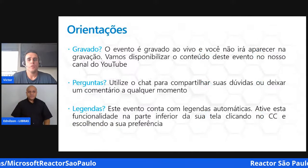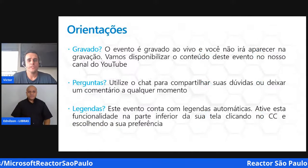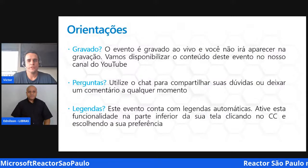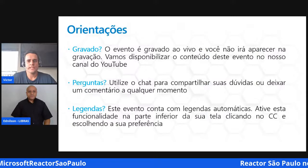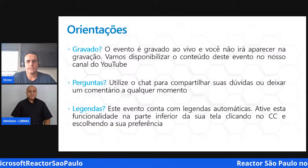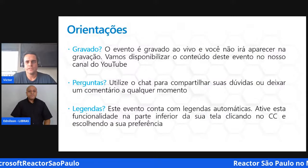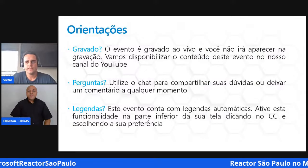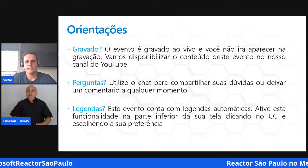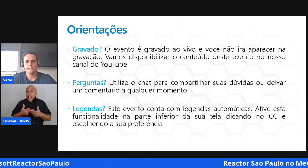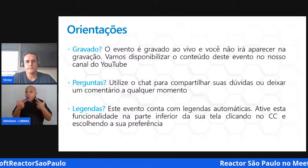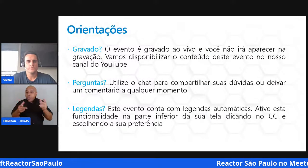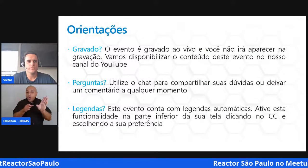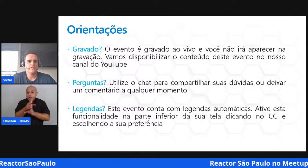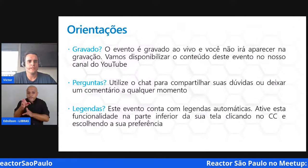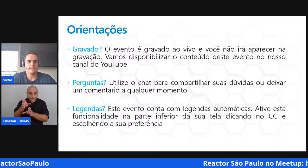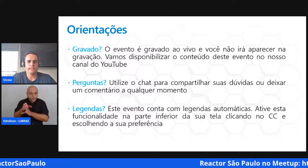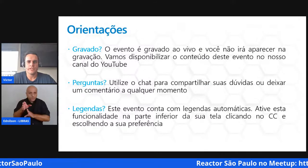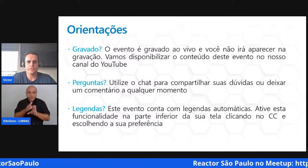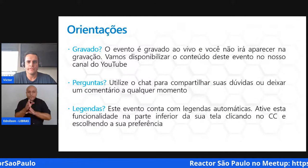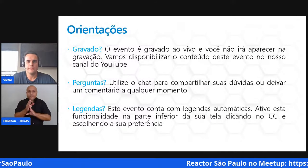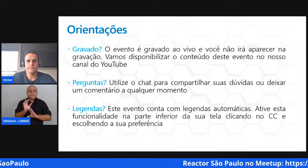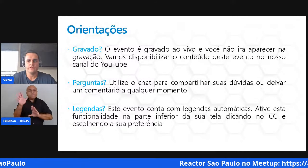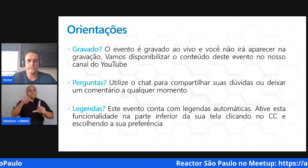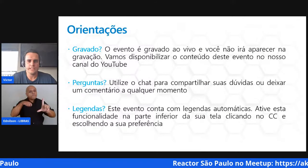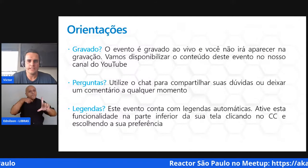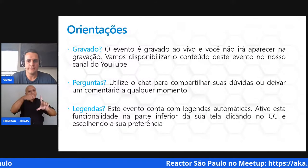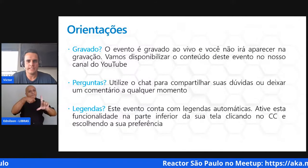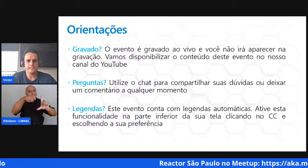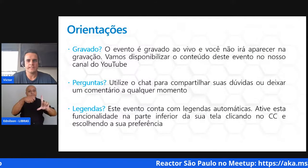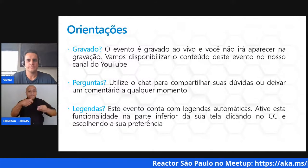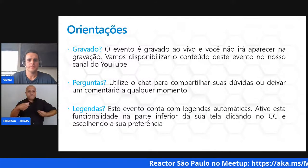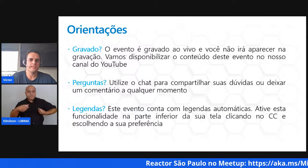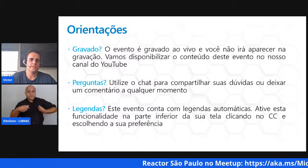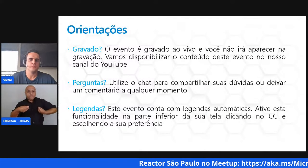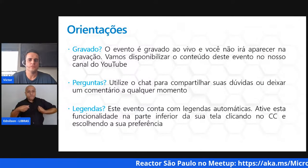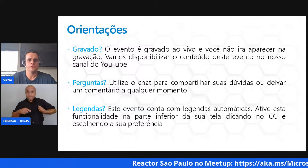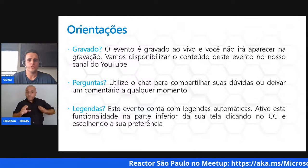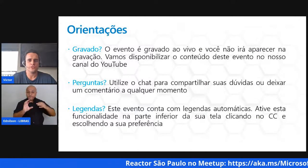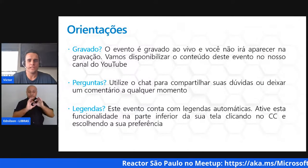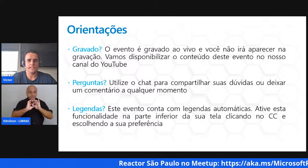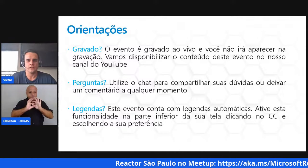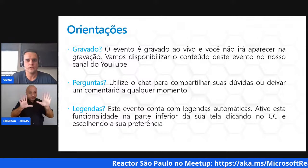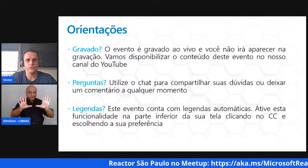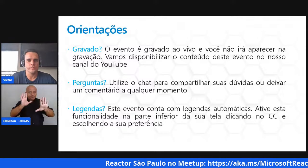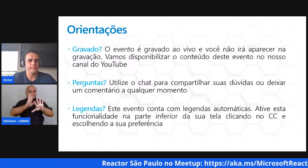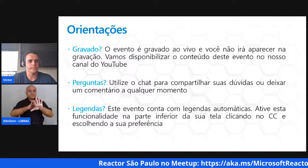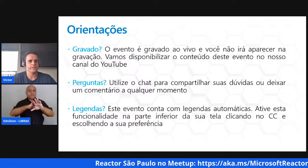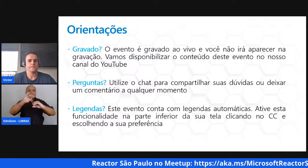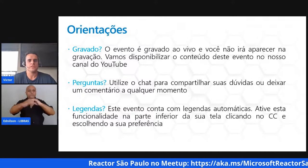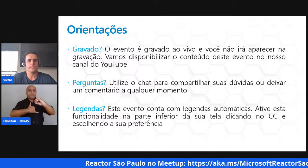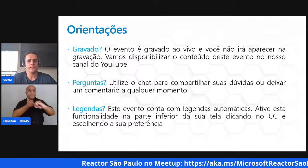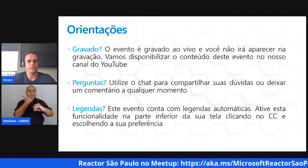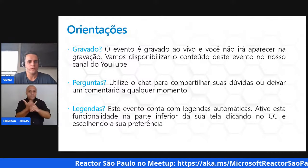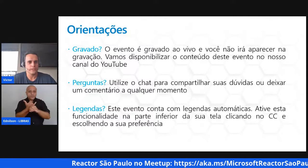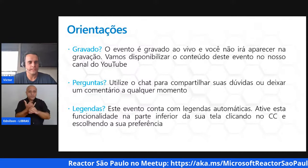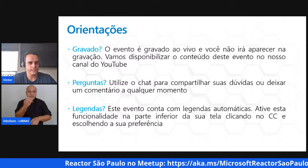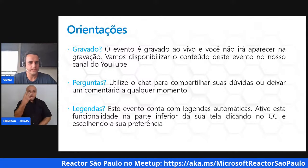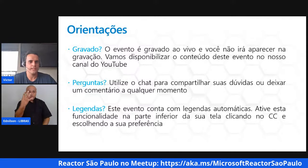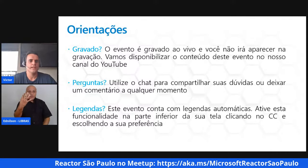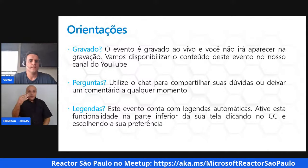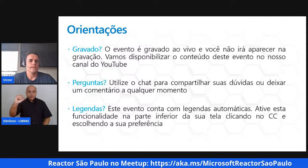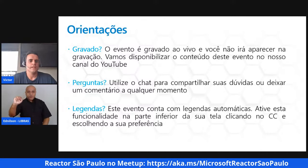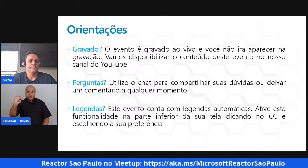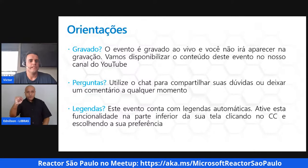Algumas orientações. O evento é gravado ao vivo e vai estar disponível no nosso canal do YouTube nas próximas 48 horas.